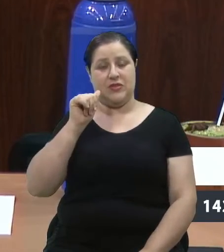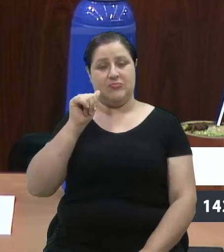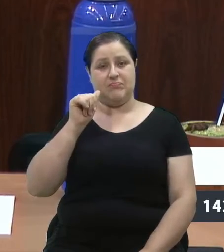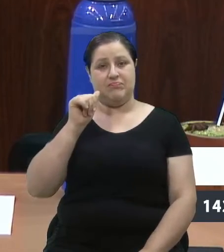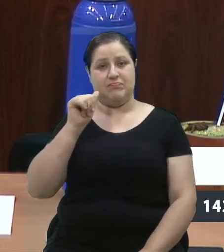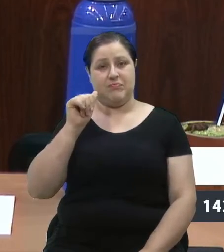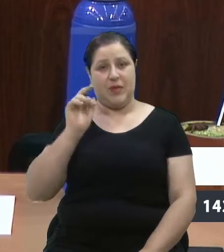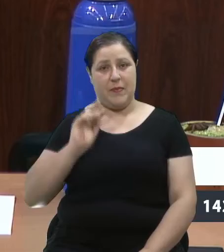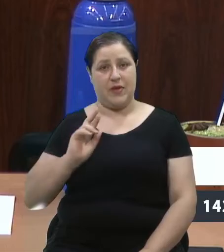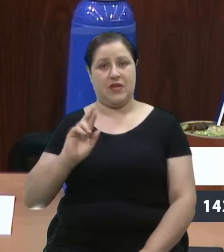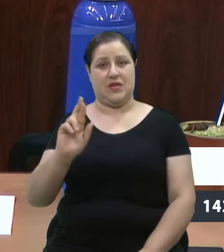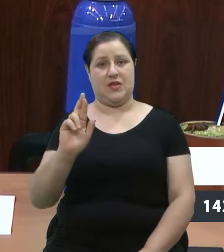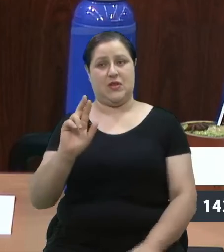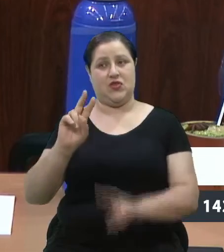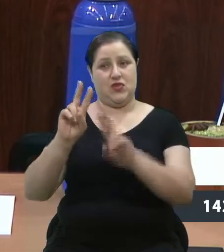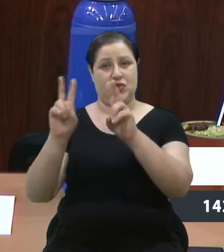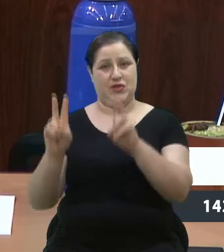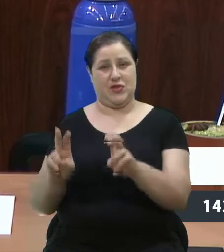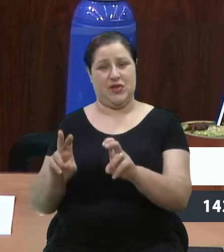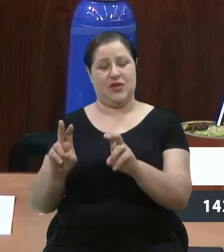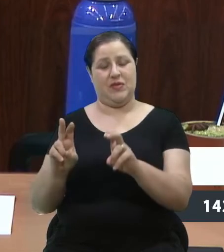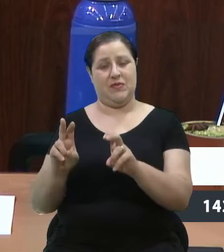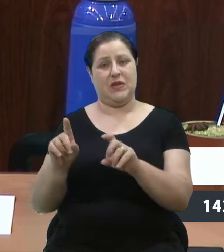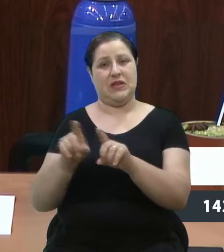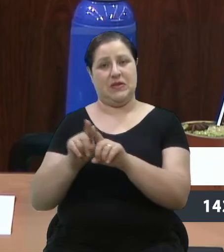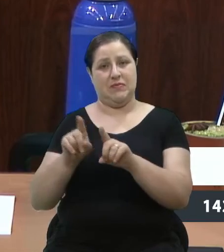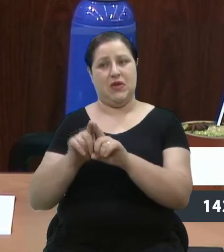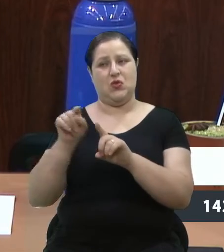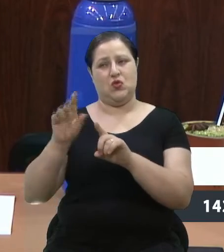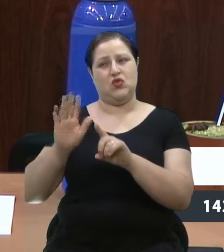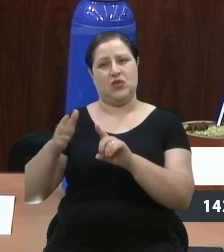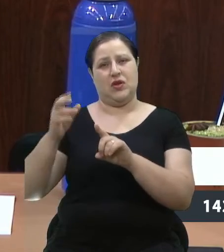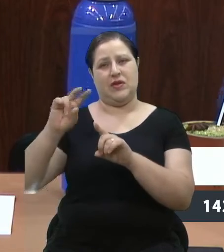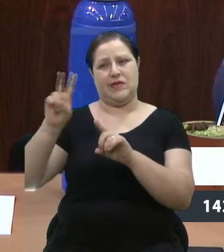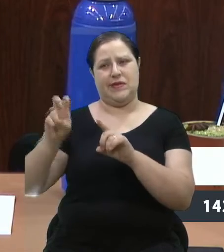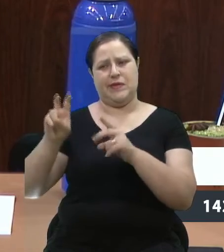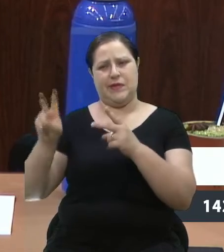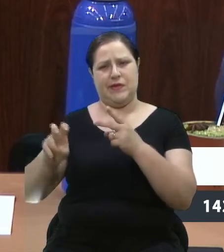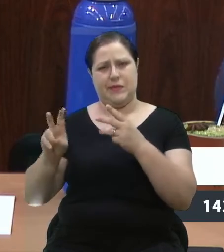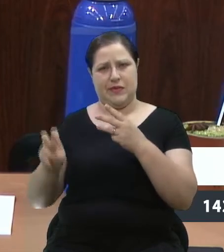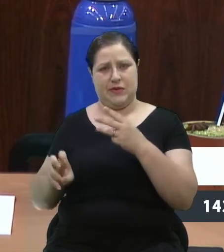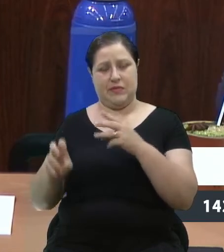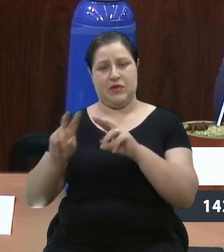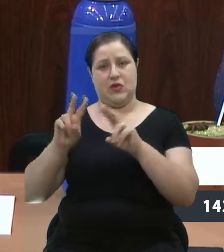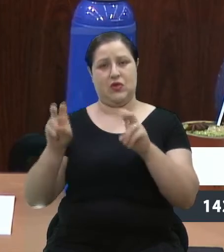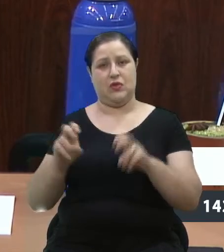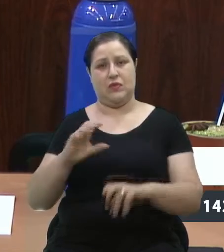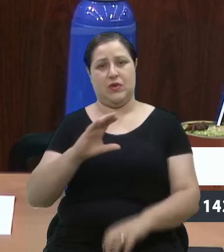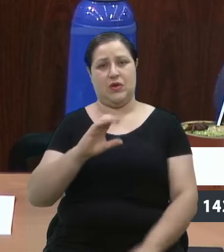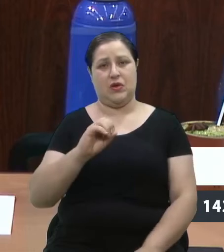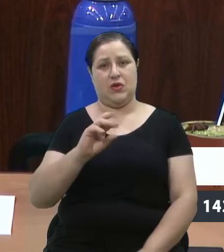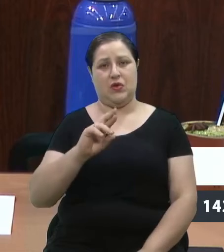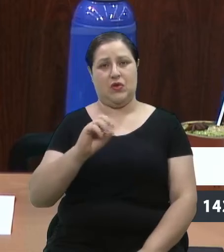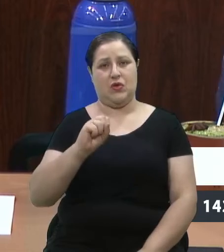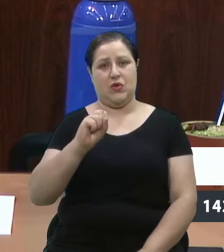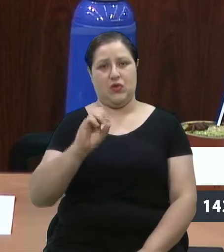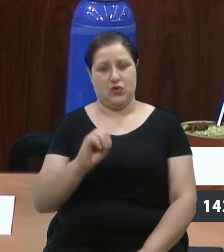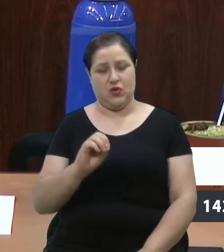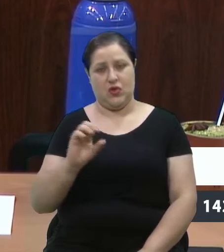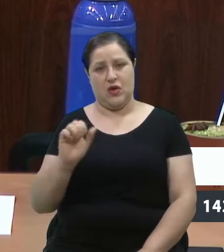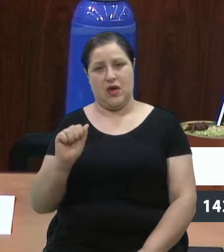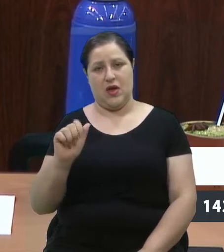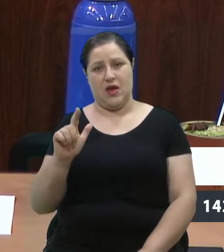E queria destacar, dentre outros temas que a senhora levantou, o fato do curso alegórico, esse ano, ter